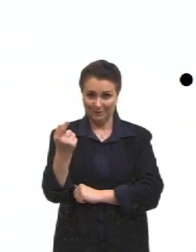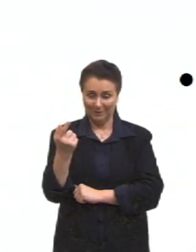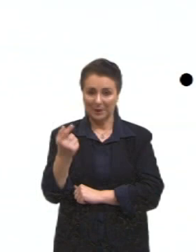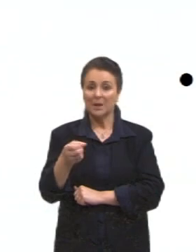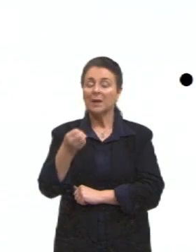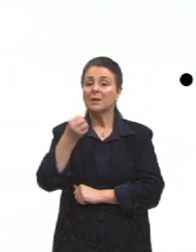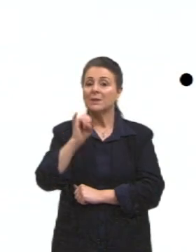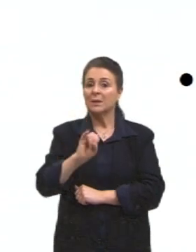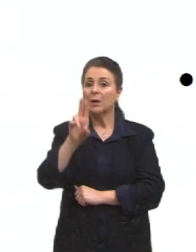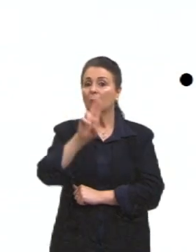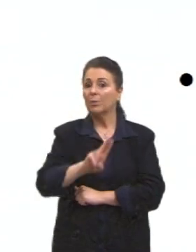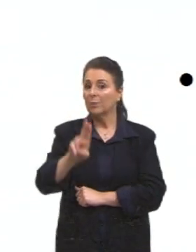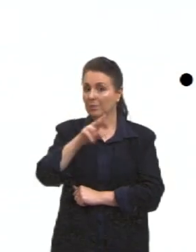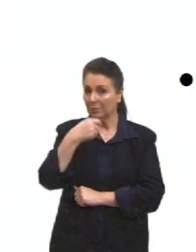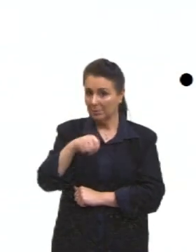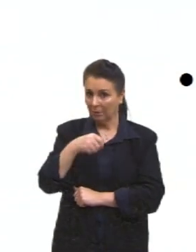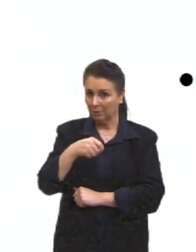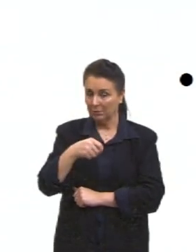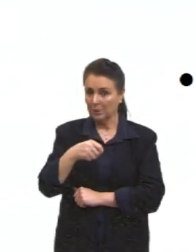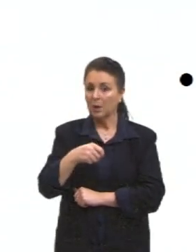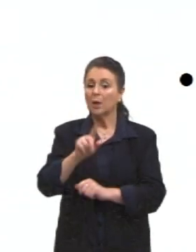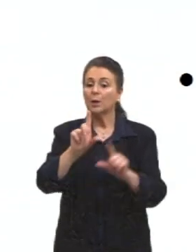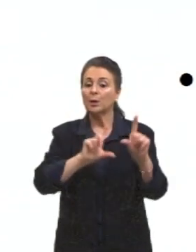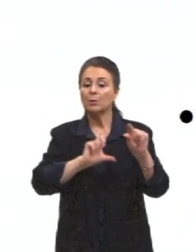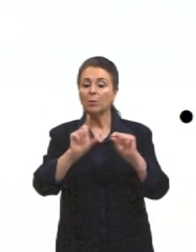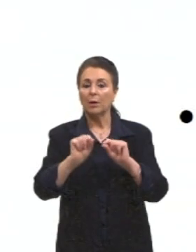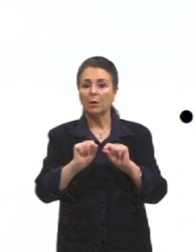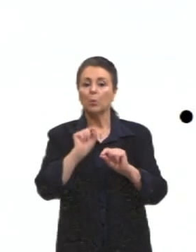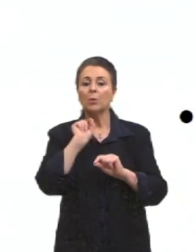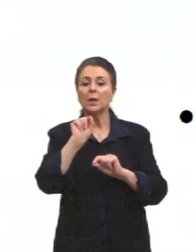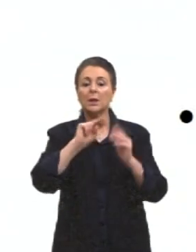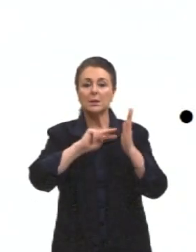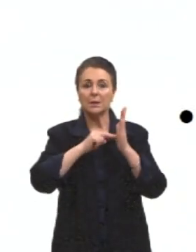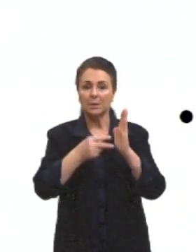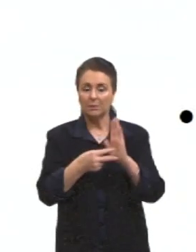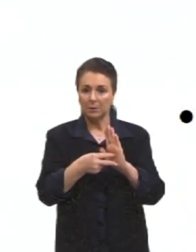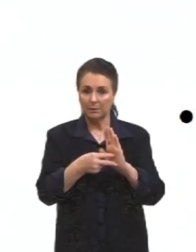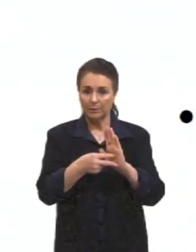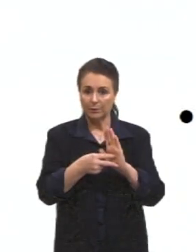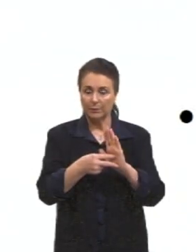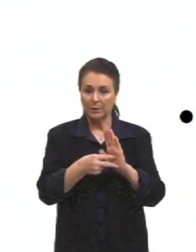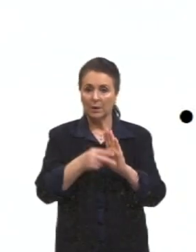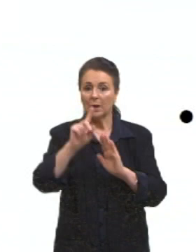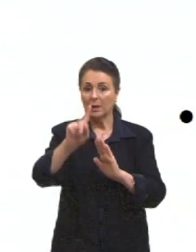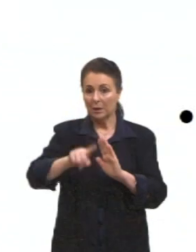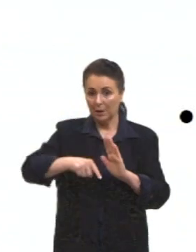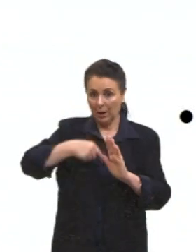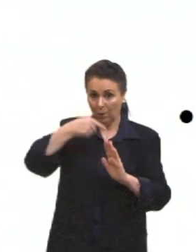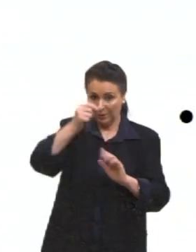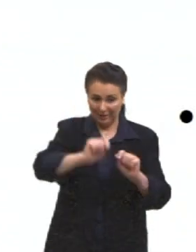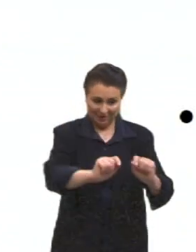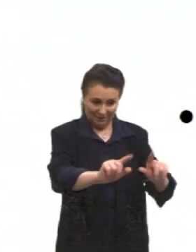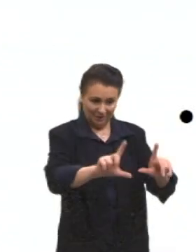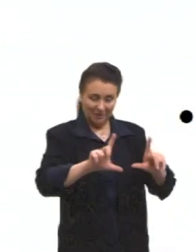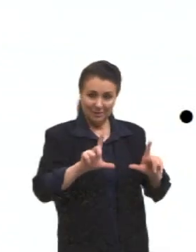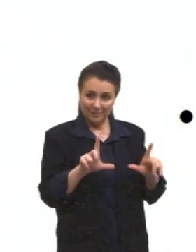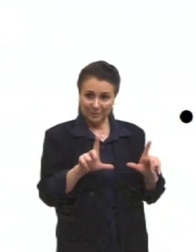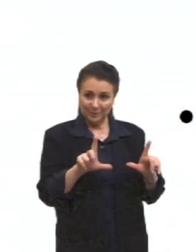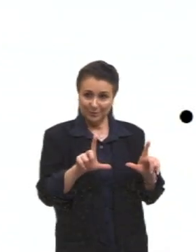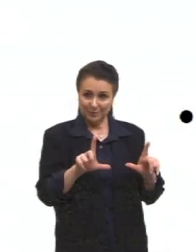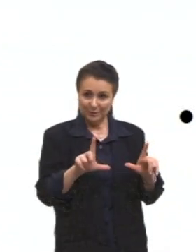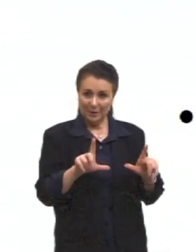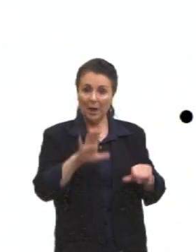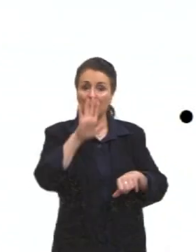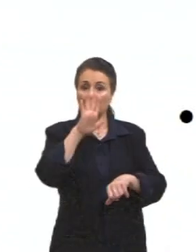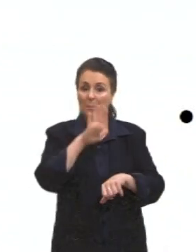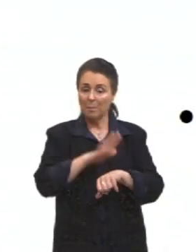precisar usar, definir o que ele significa. Na nossa próxima tela, mais